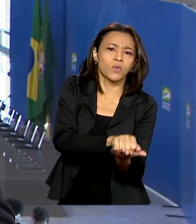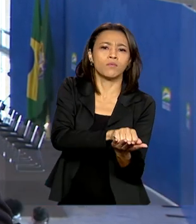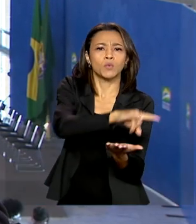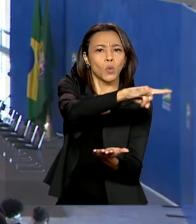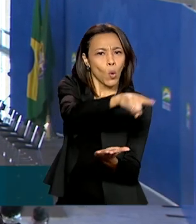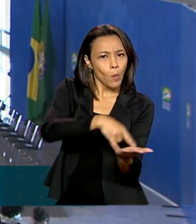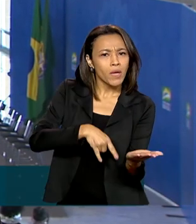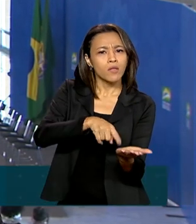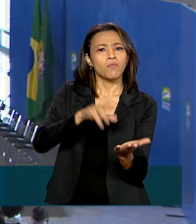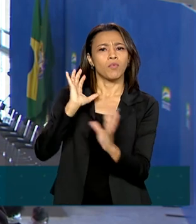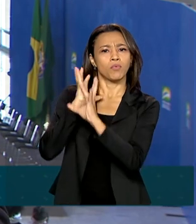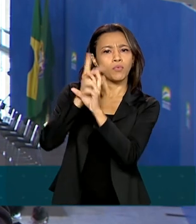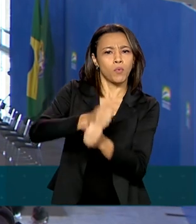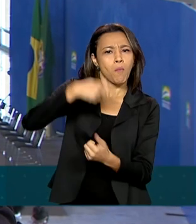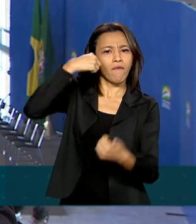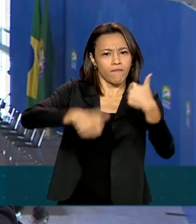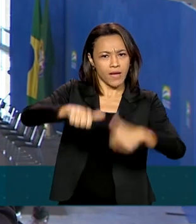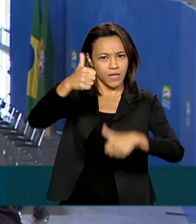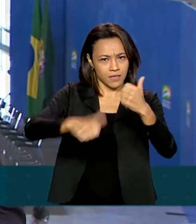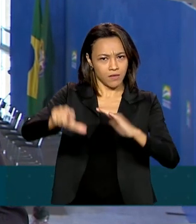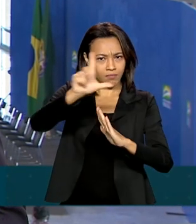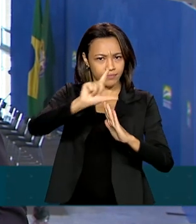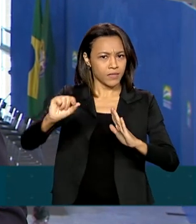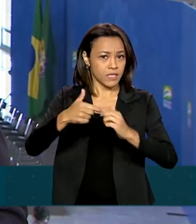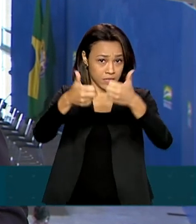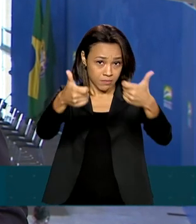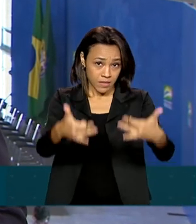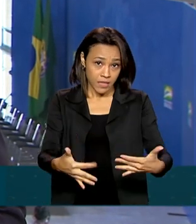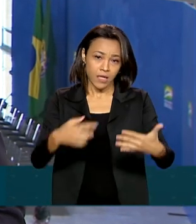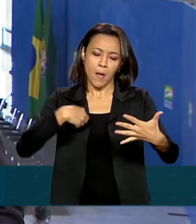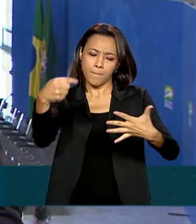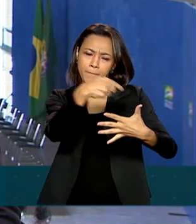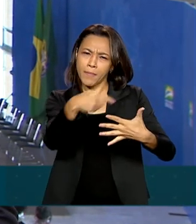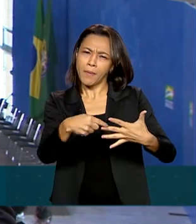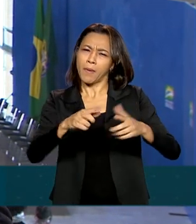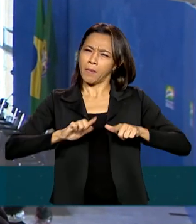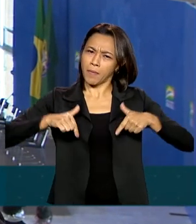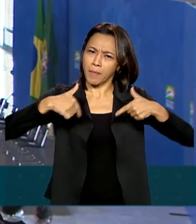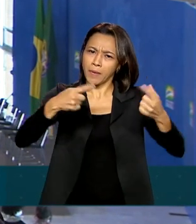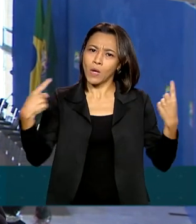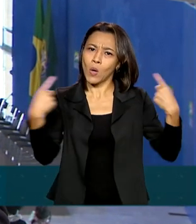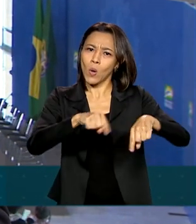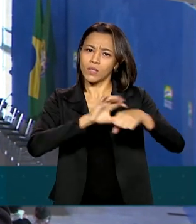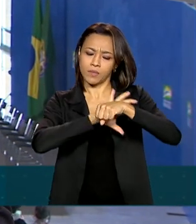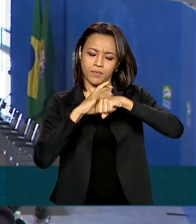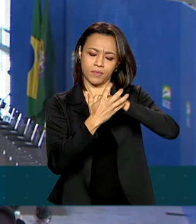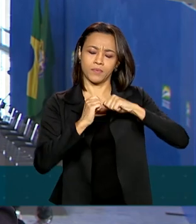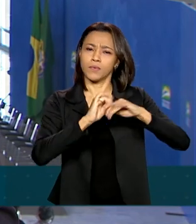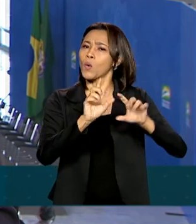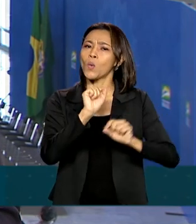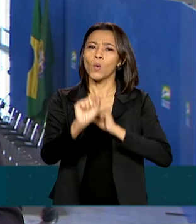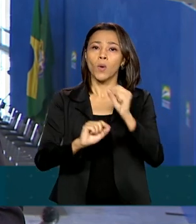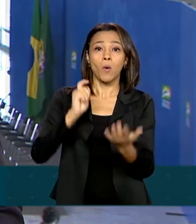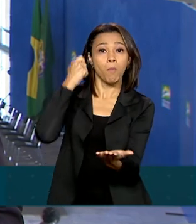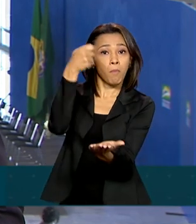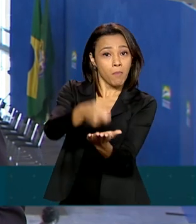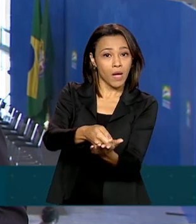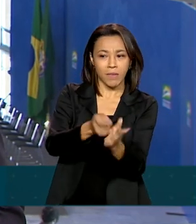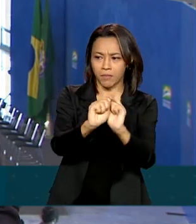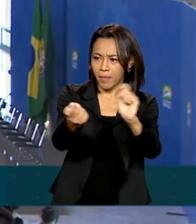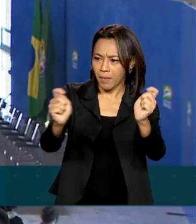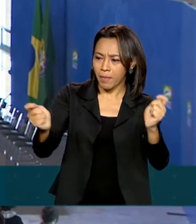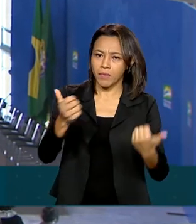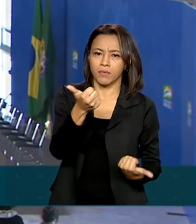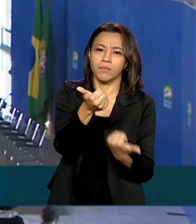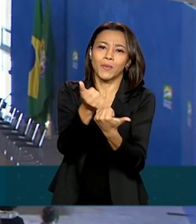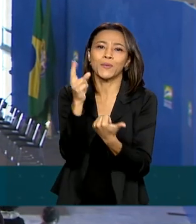divulgado pela Casa Civil. A pasta destaca medidas de enfrentamento à Covid-19, como o pagamento do auxílio emergencial, que beneficiou